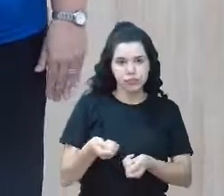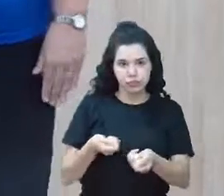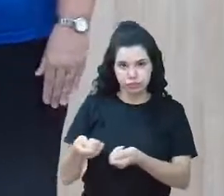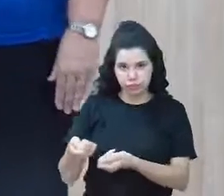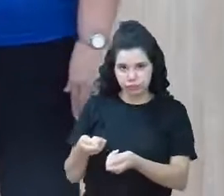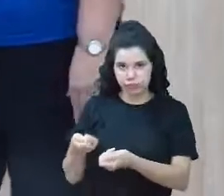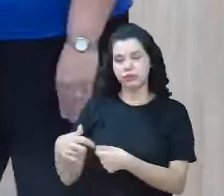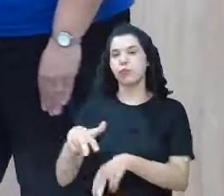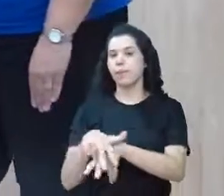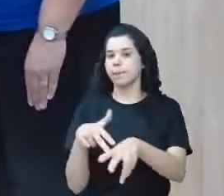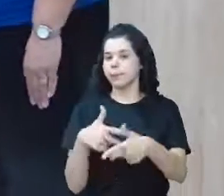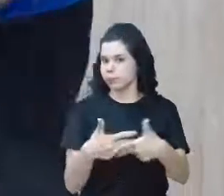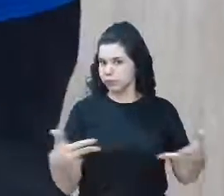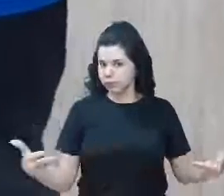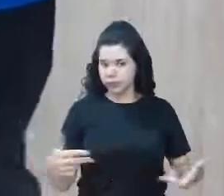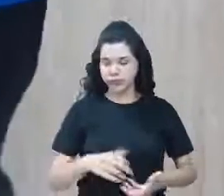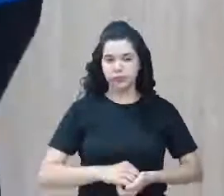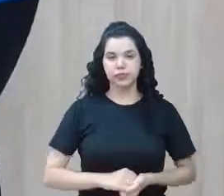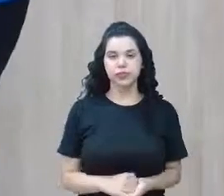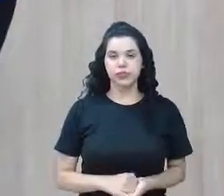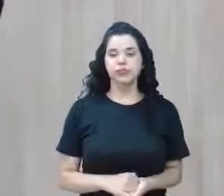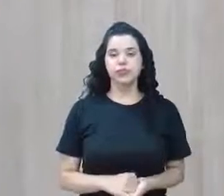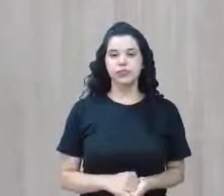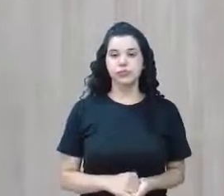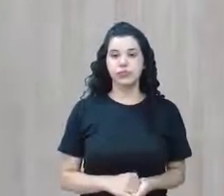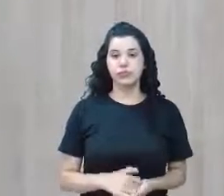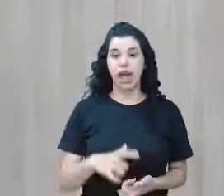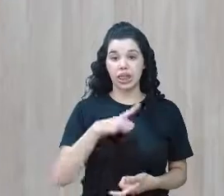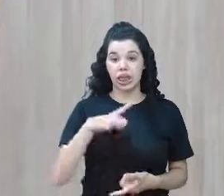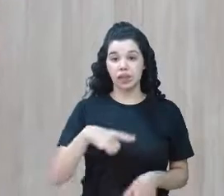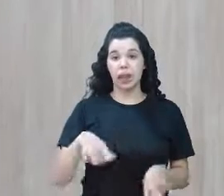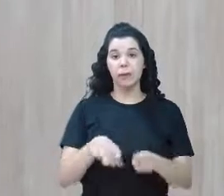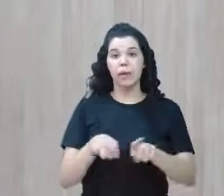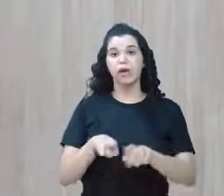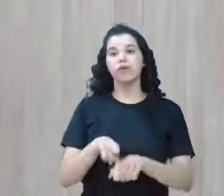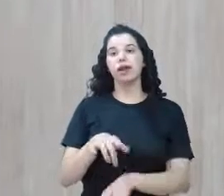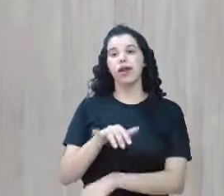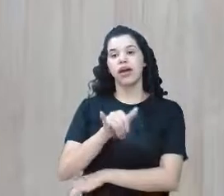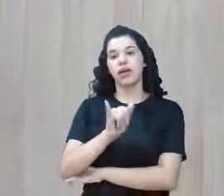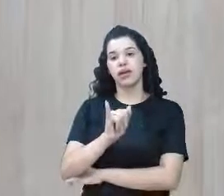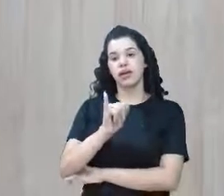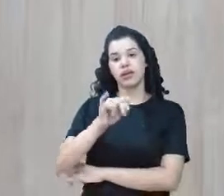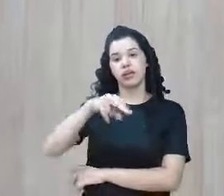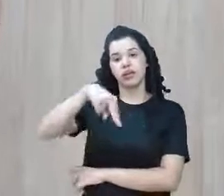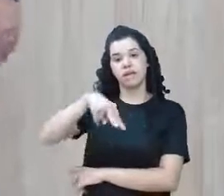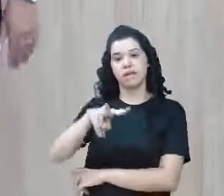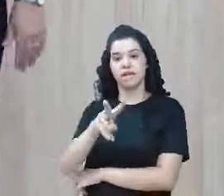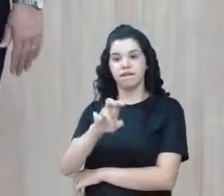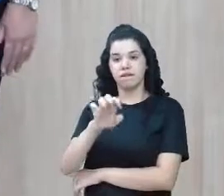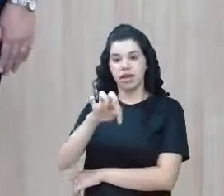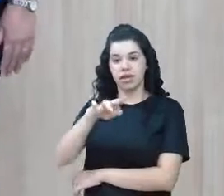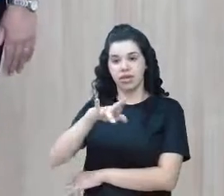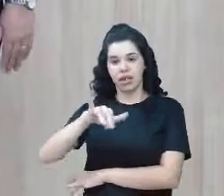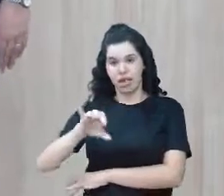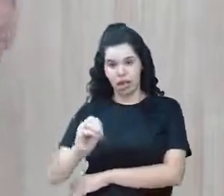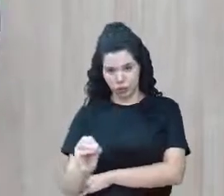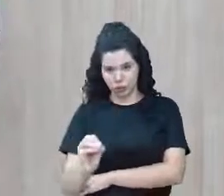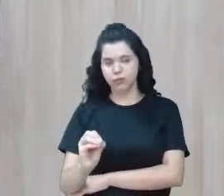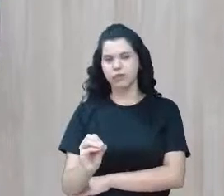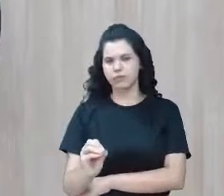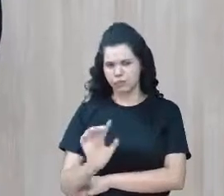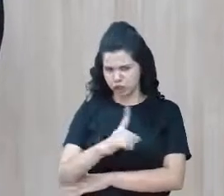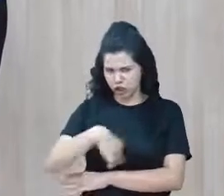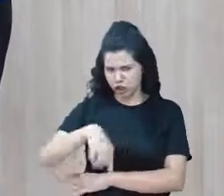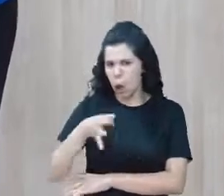os seus materiais. Temos também o inventário. Quem já não ouviu falar nessa palavra? Nós